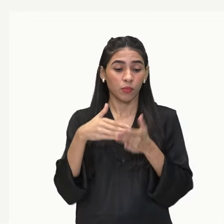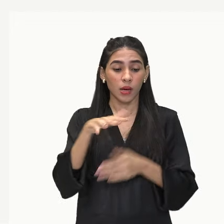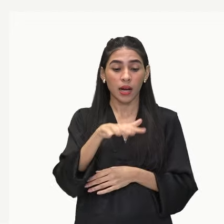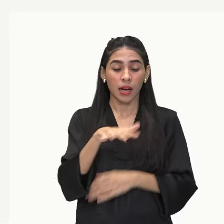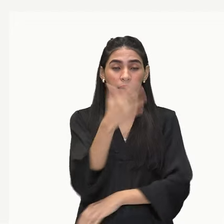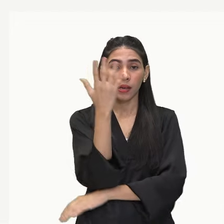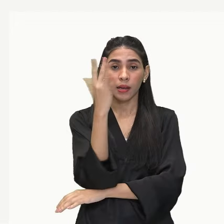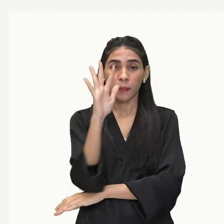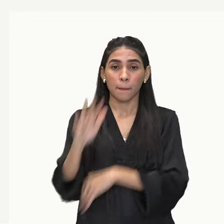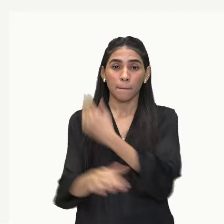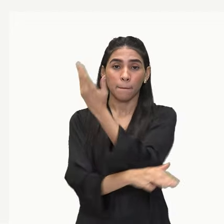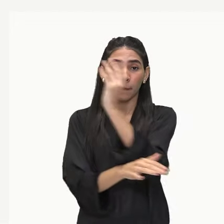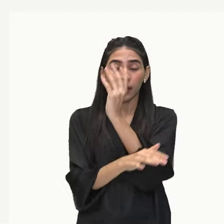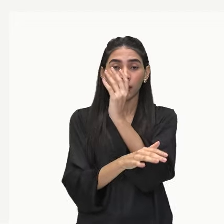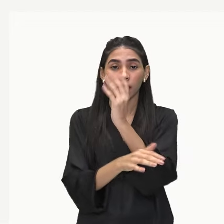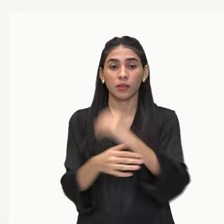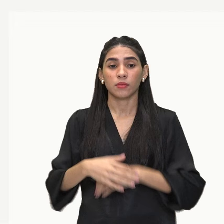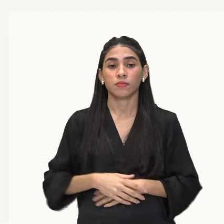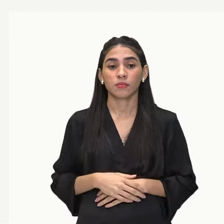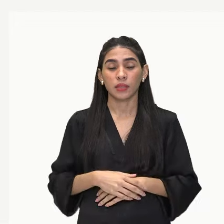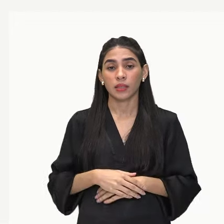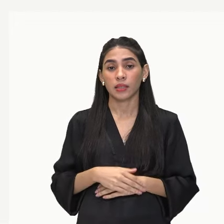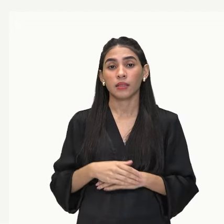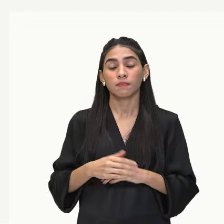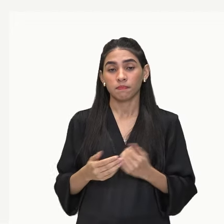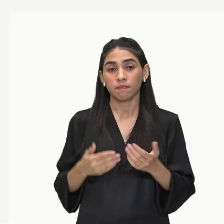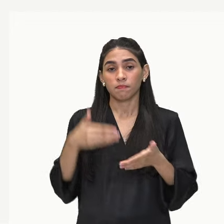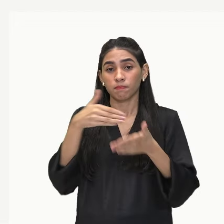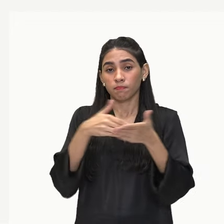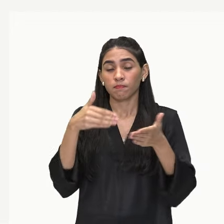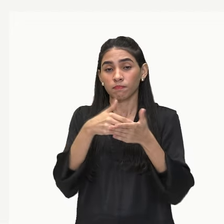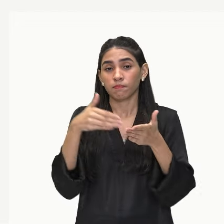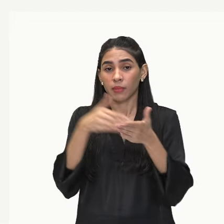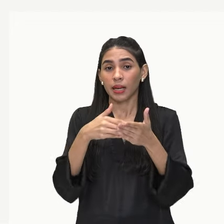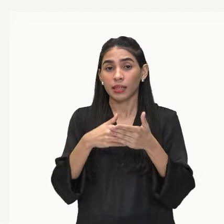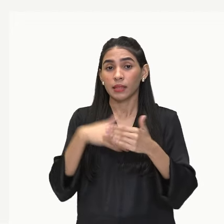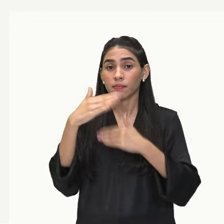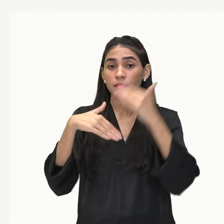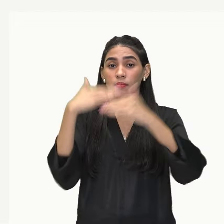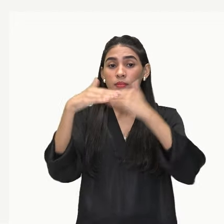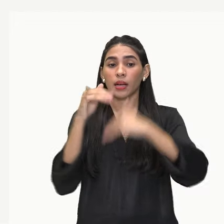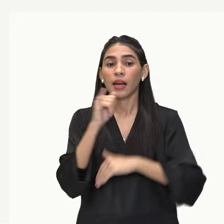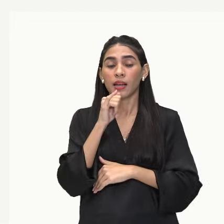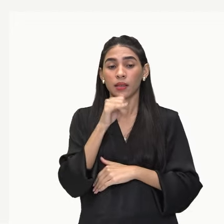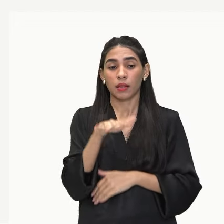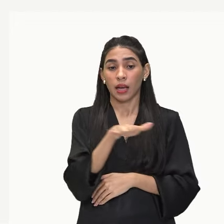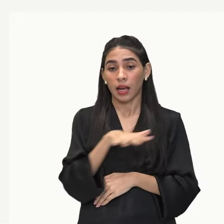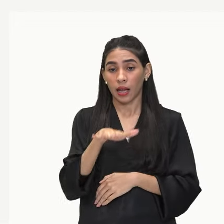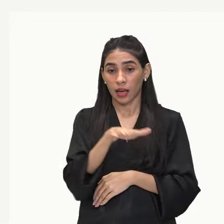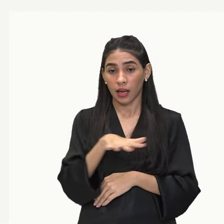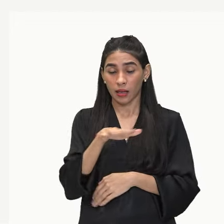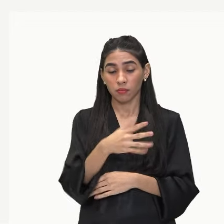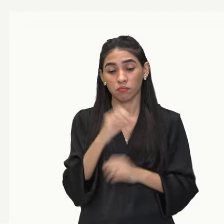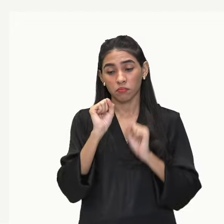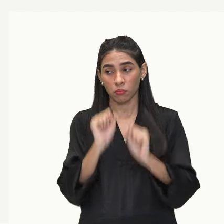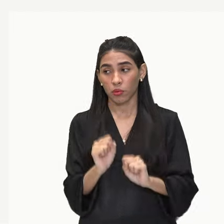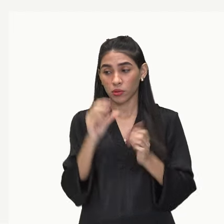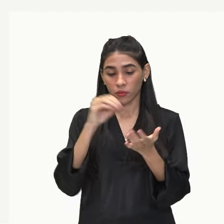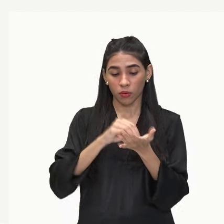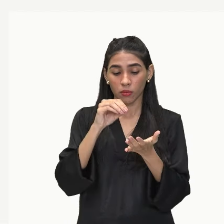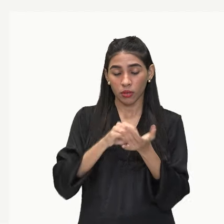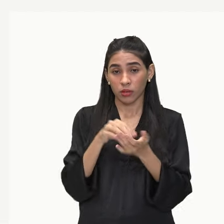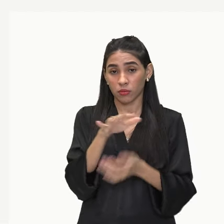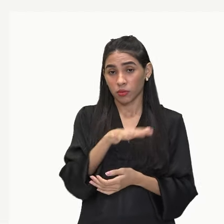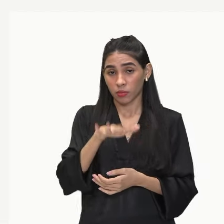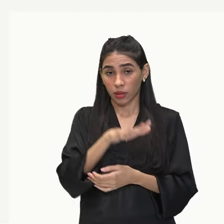que são os fatores que limitam esse crescimento. Como é o caso do espaço, né? Pode faltar ali um espaço.